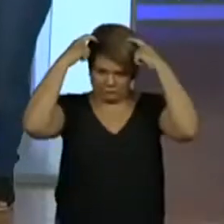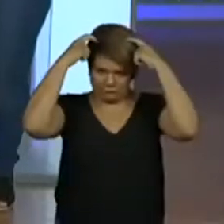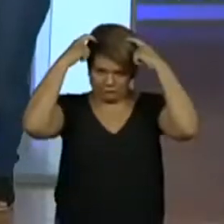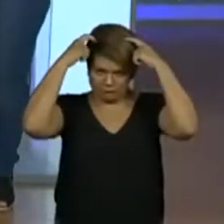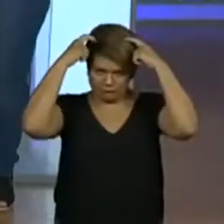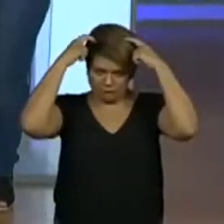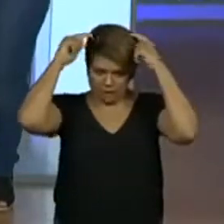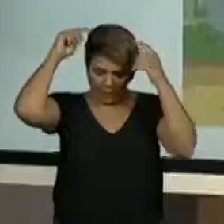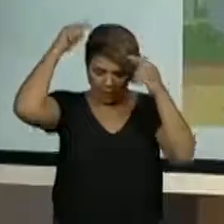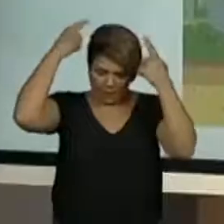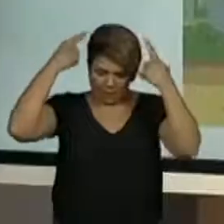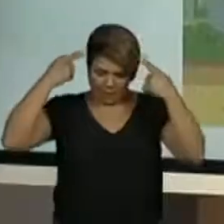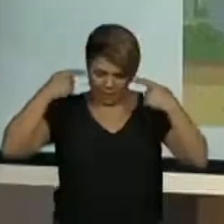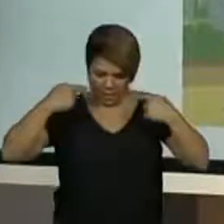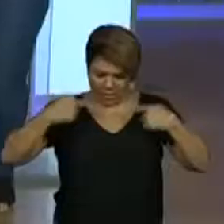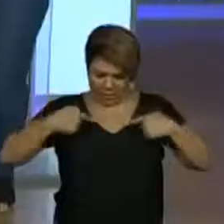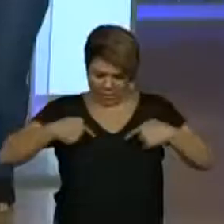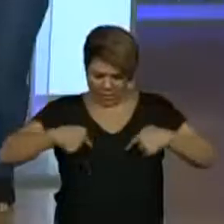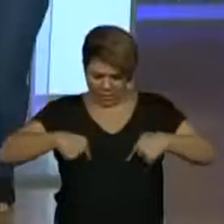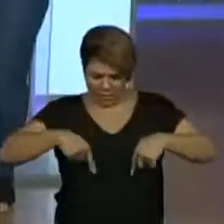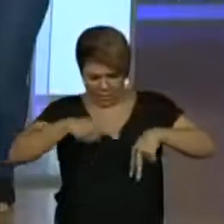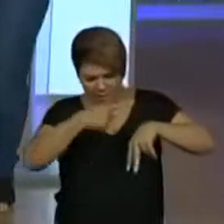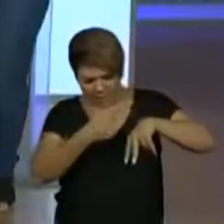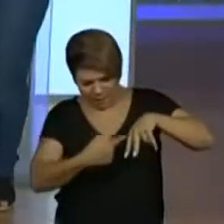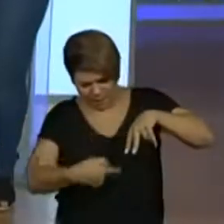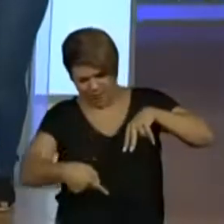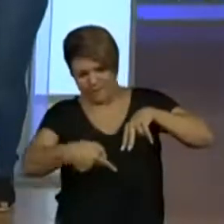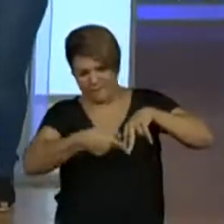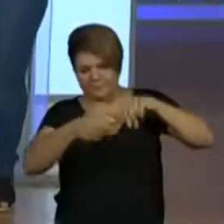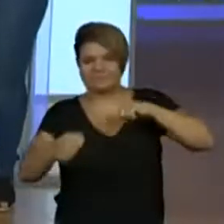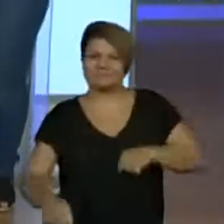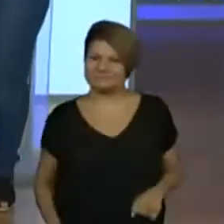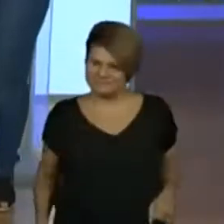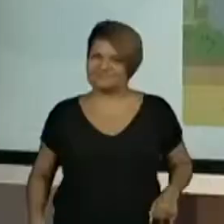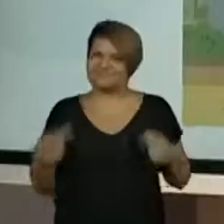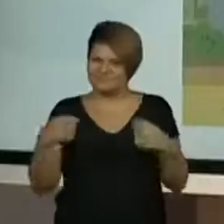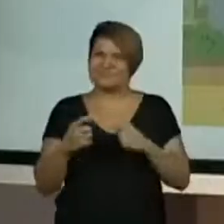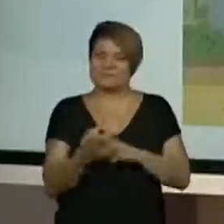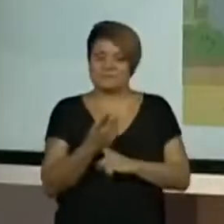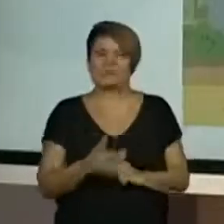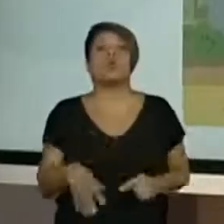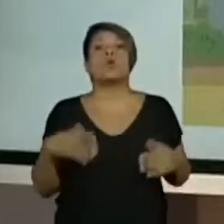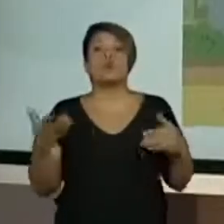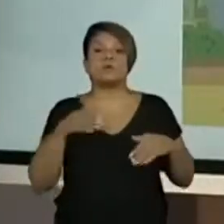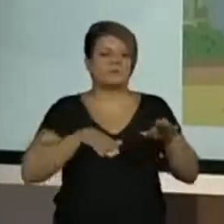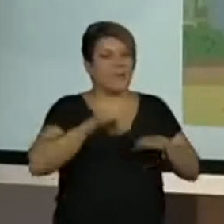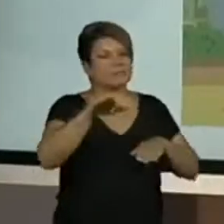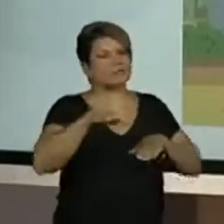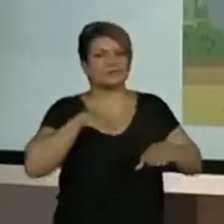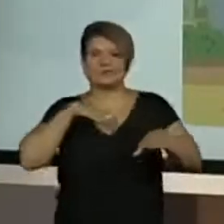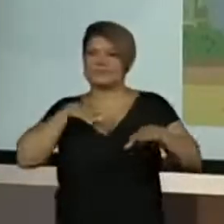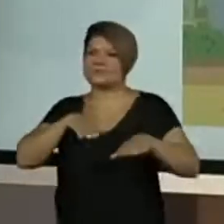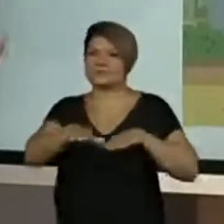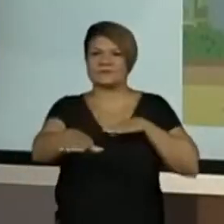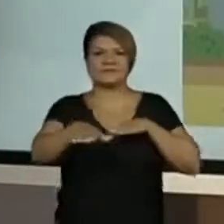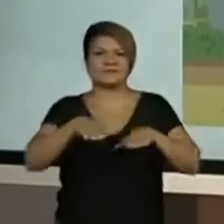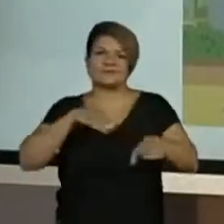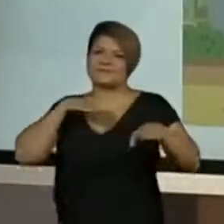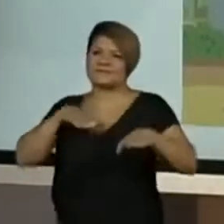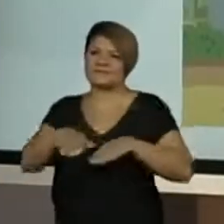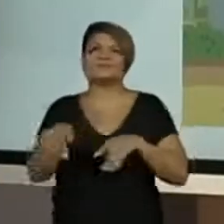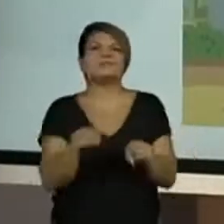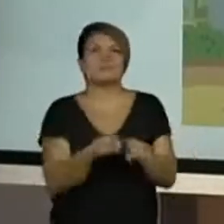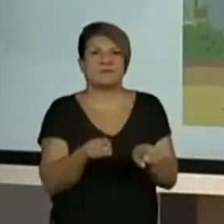a ponta dos pés, Sim. Botas, capacetes. Ó, quando anda de patins também, olha que perfeito. Vocês são